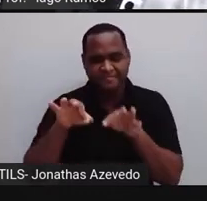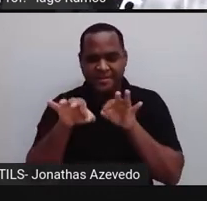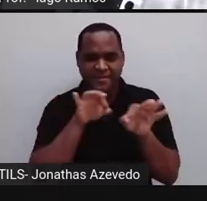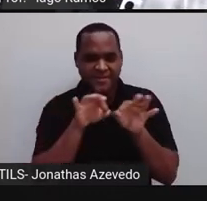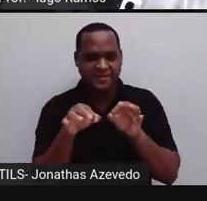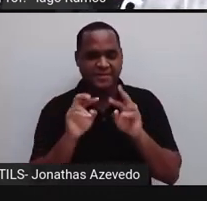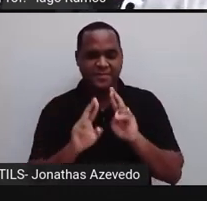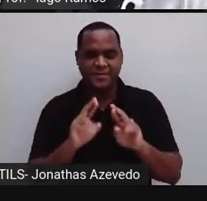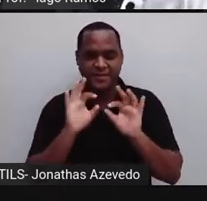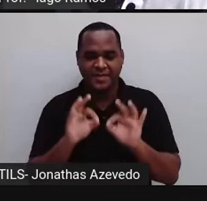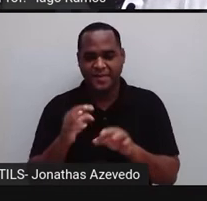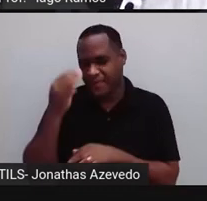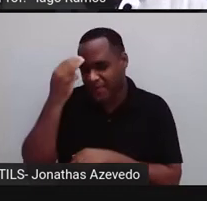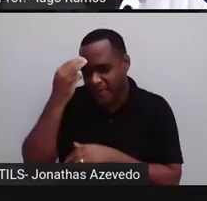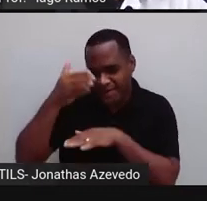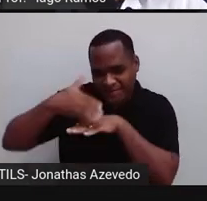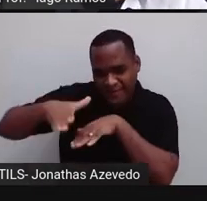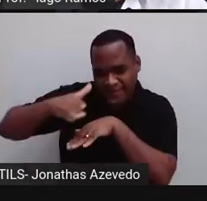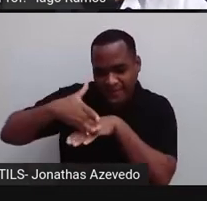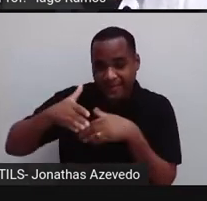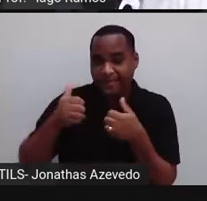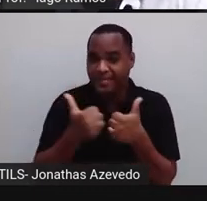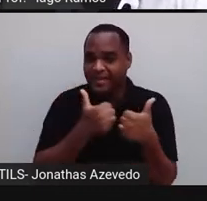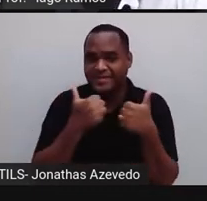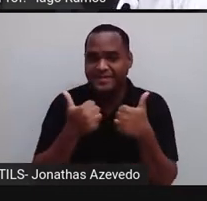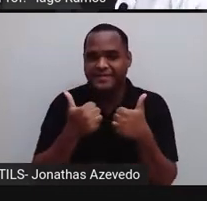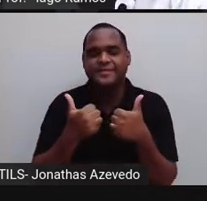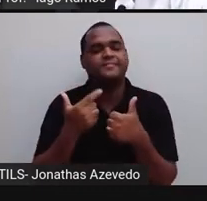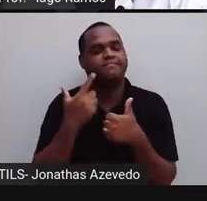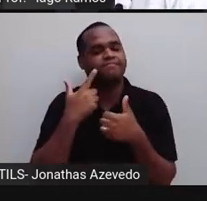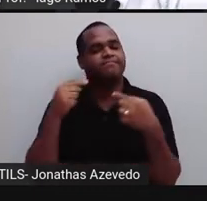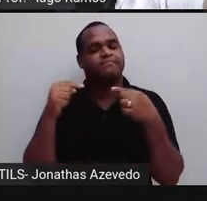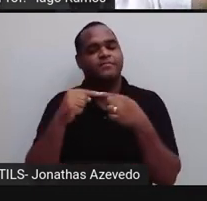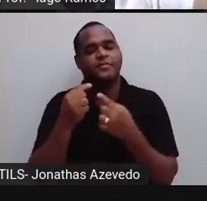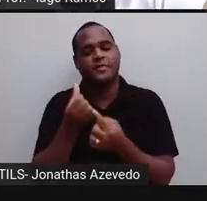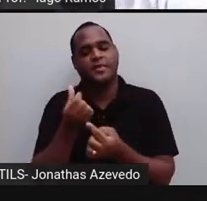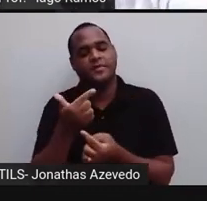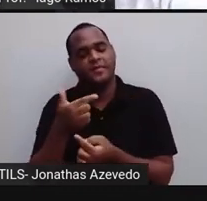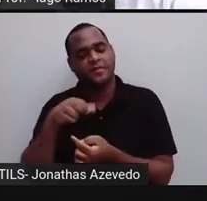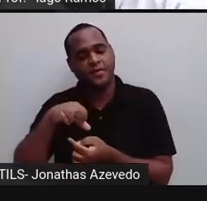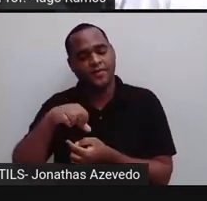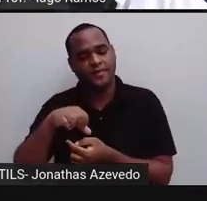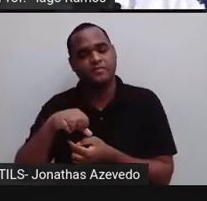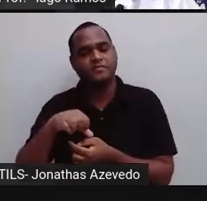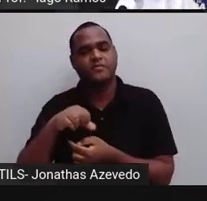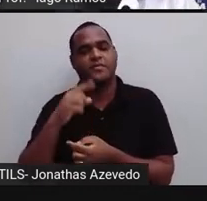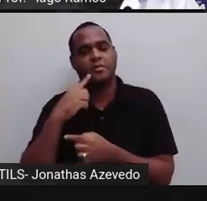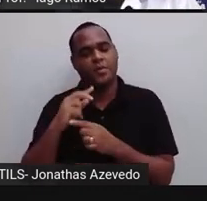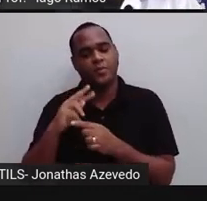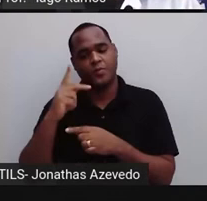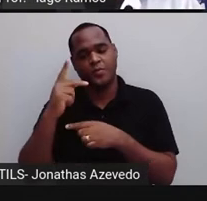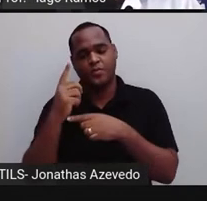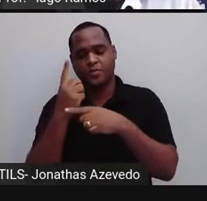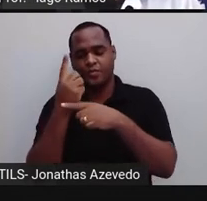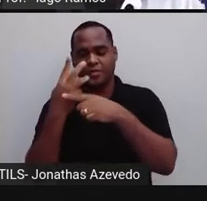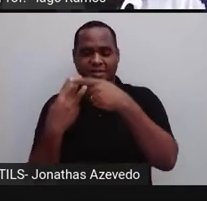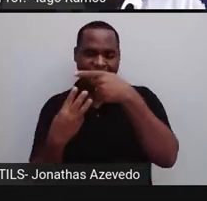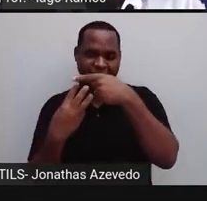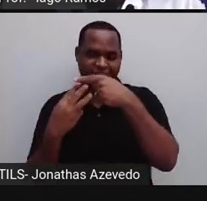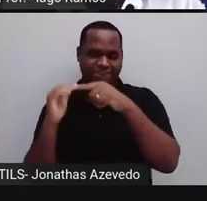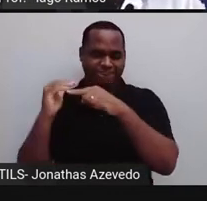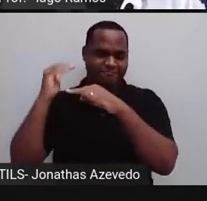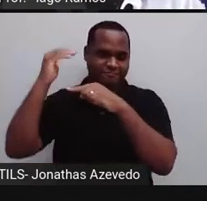exercício ali de memória que a gente trouxe, tá? Do 729 elevado a um terço. Então todas as vezes que a gente tiver